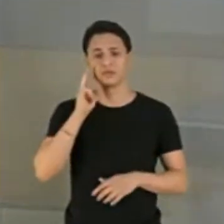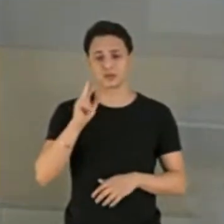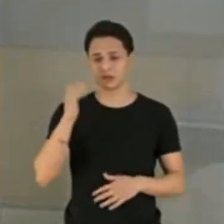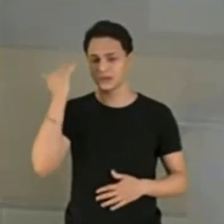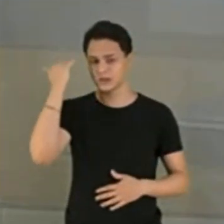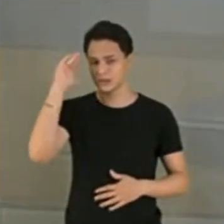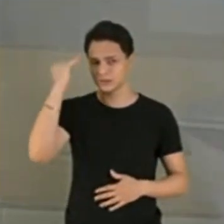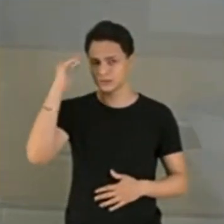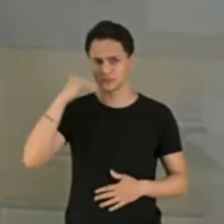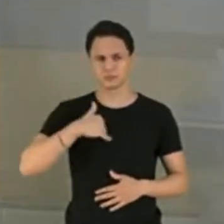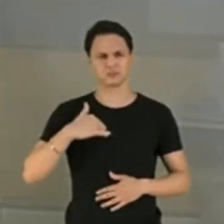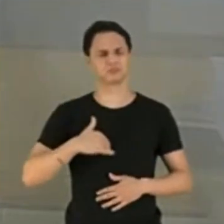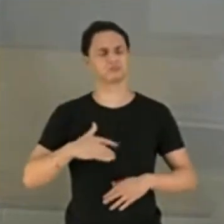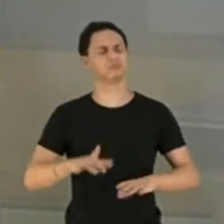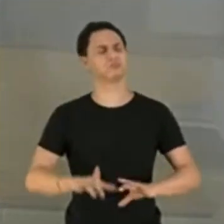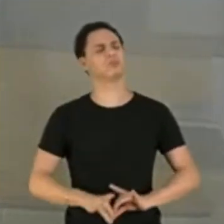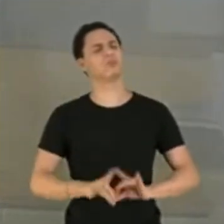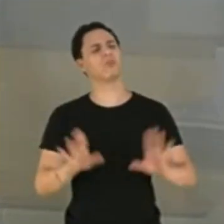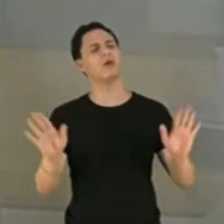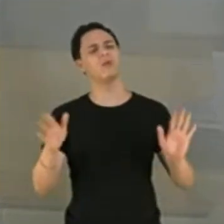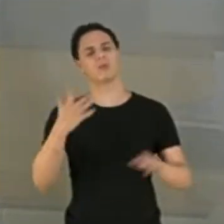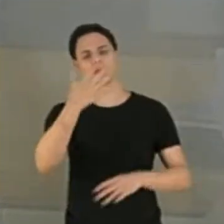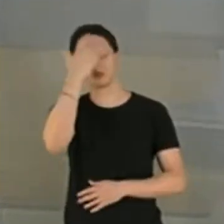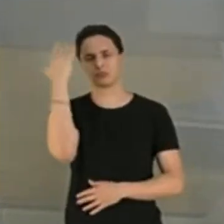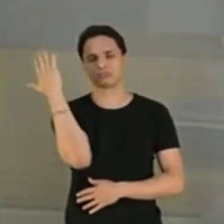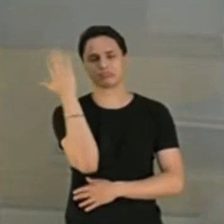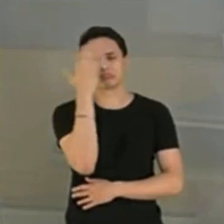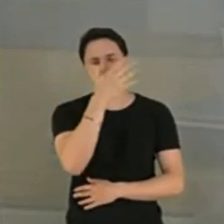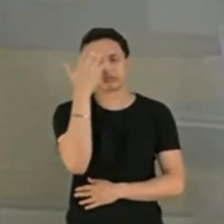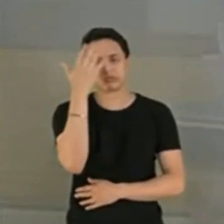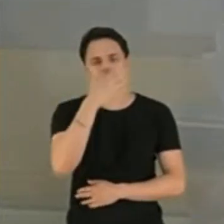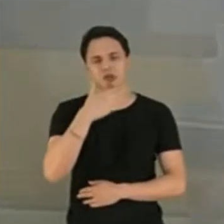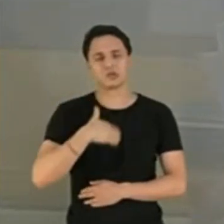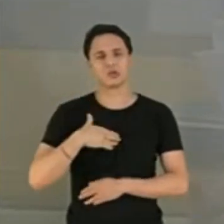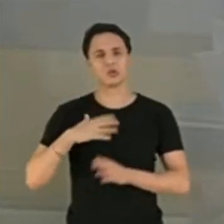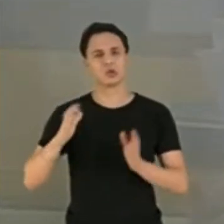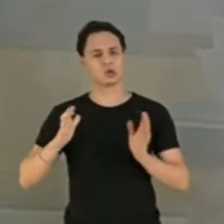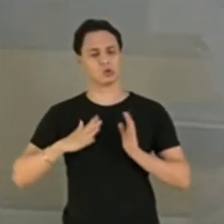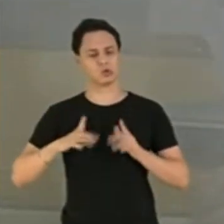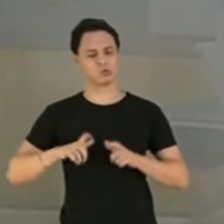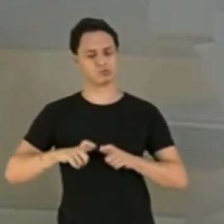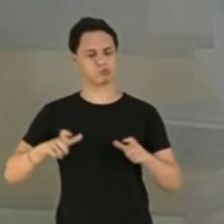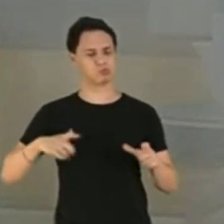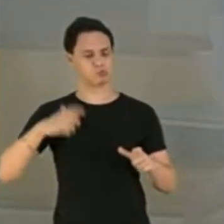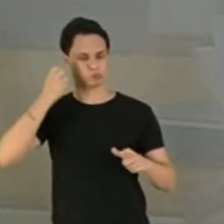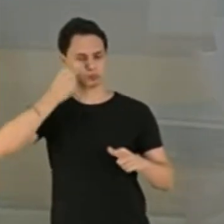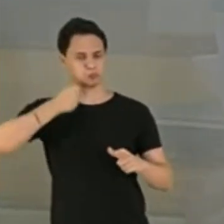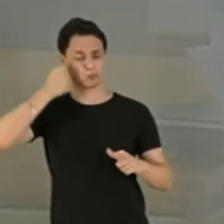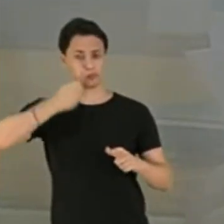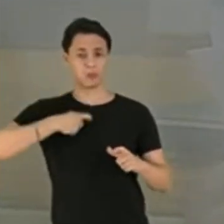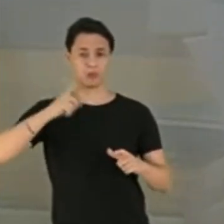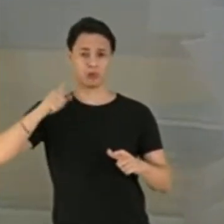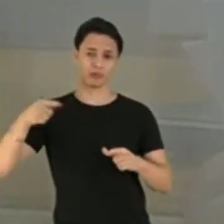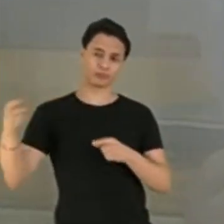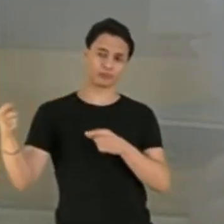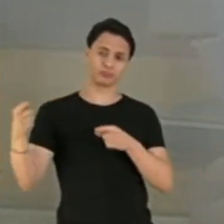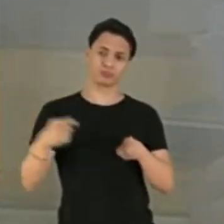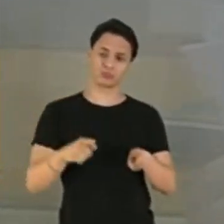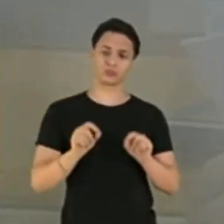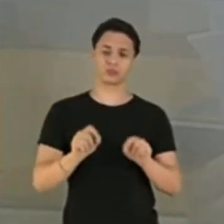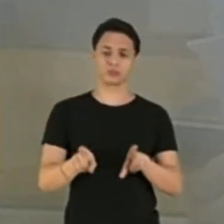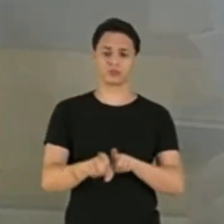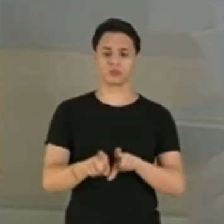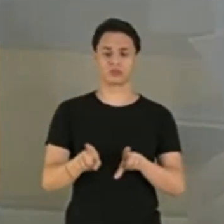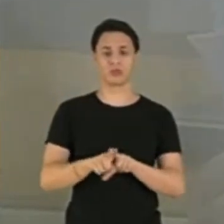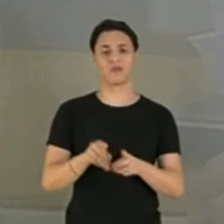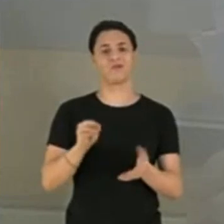deliberadamente milpe, do grupo majoritário de senadores que compõem aqui essa comissão, deixou-se